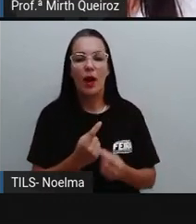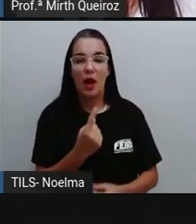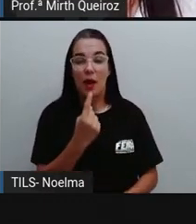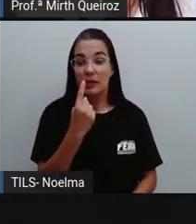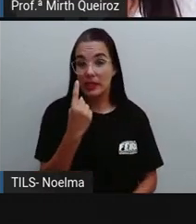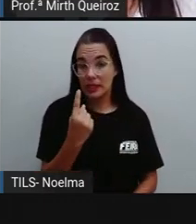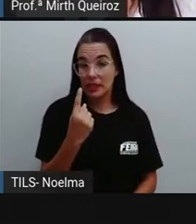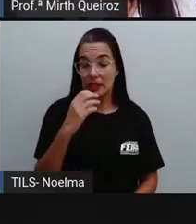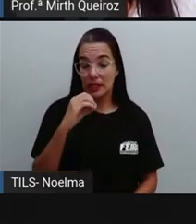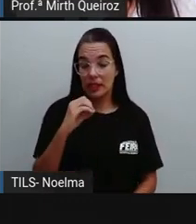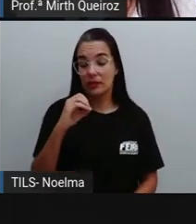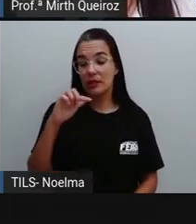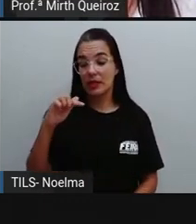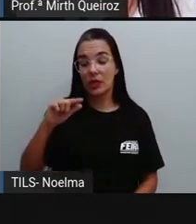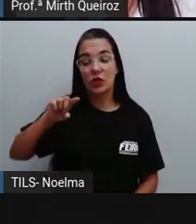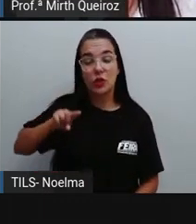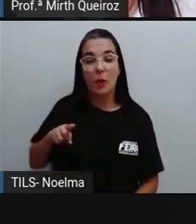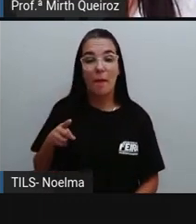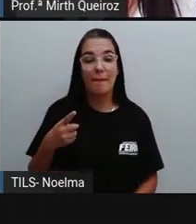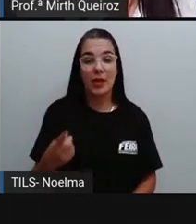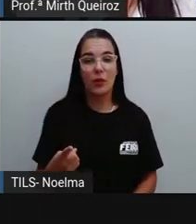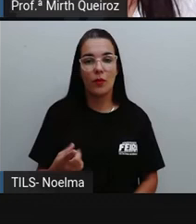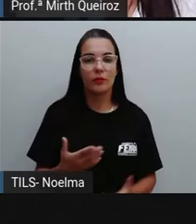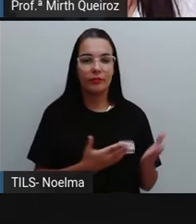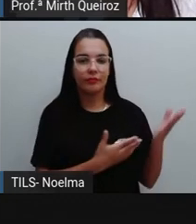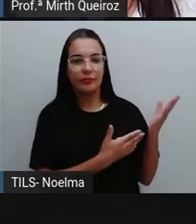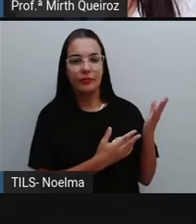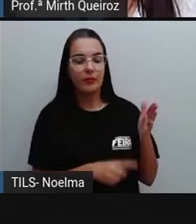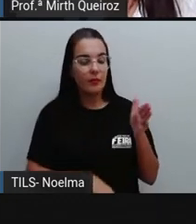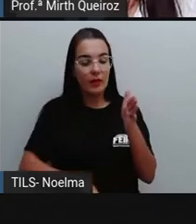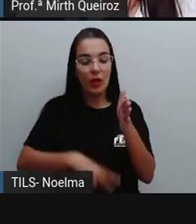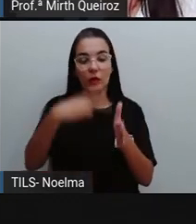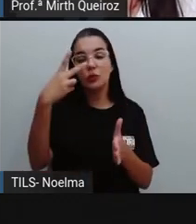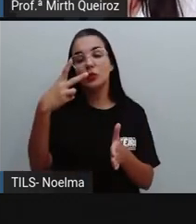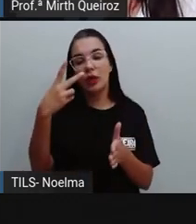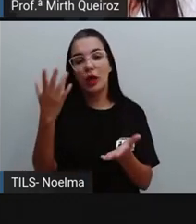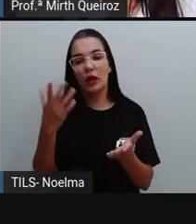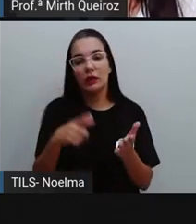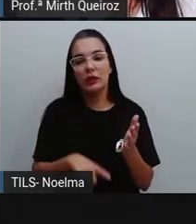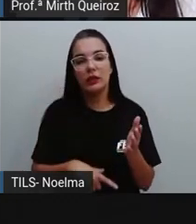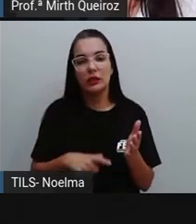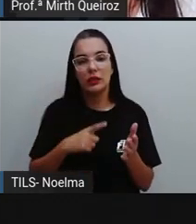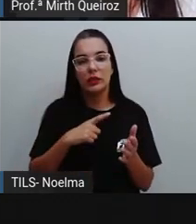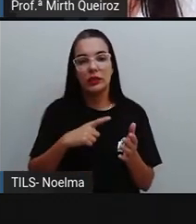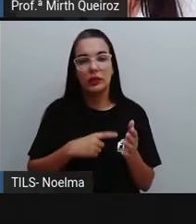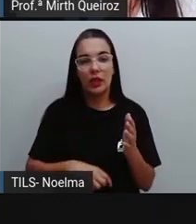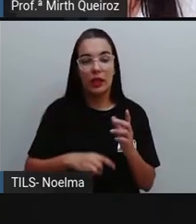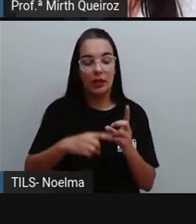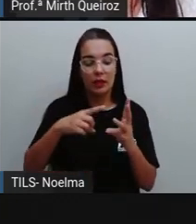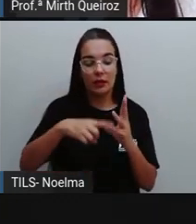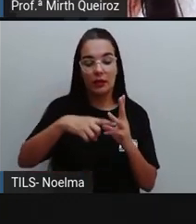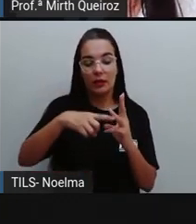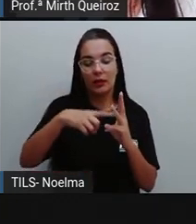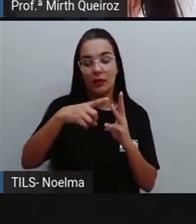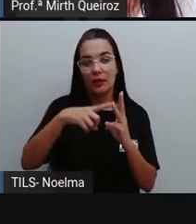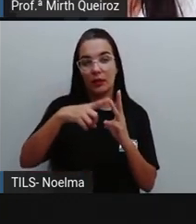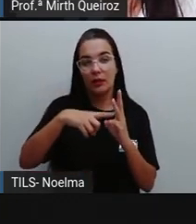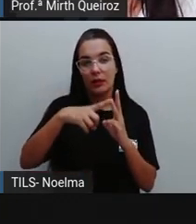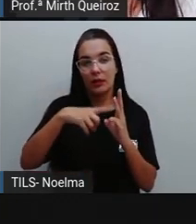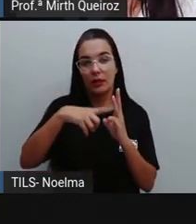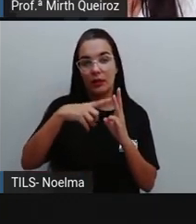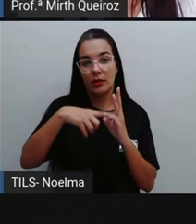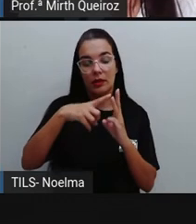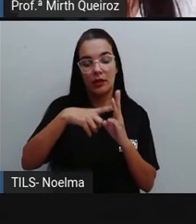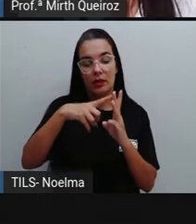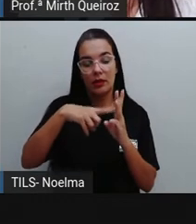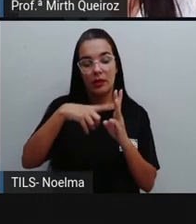107.000, como é que ficaria? Nós teríamos aí uma centena de milhar, que equivale, uma vez 100, 100